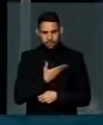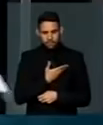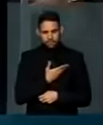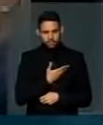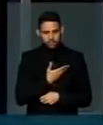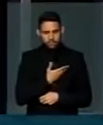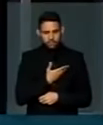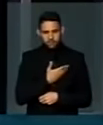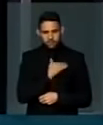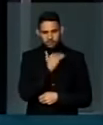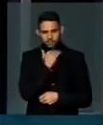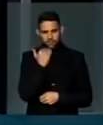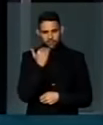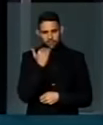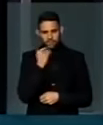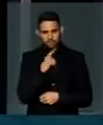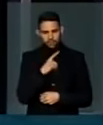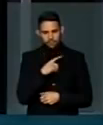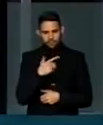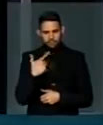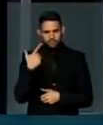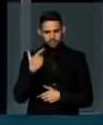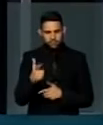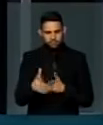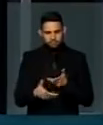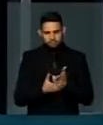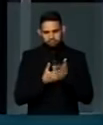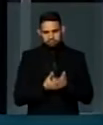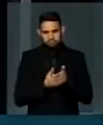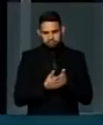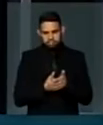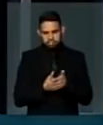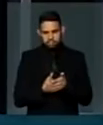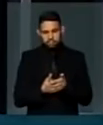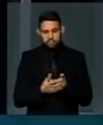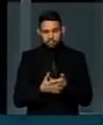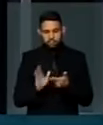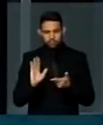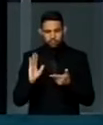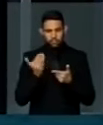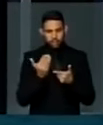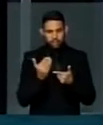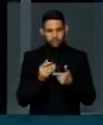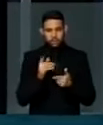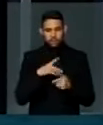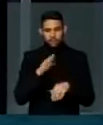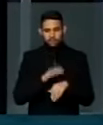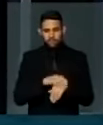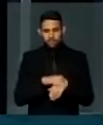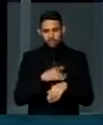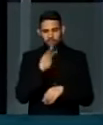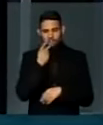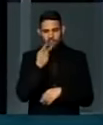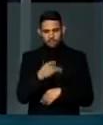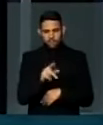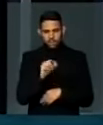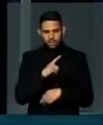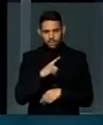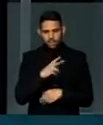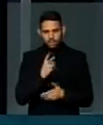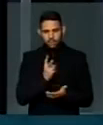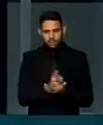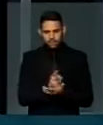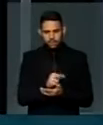que morreram com tiros pelas costas, ainda que a alegação era que ele teria